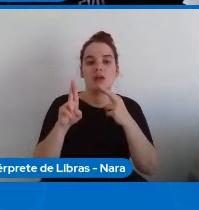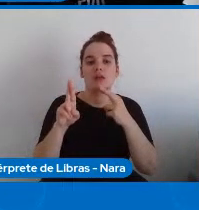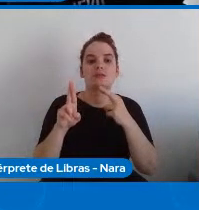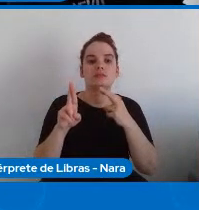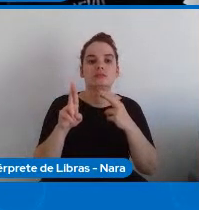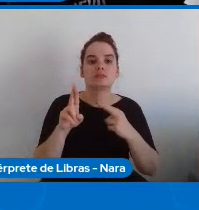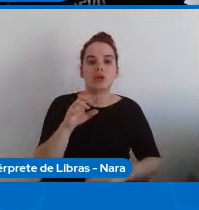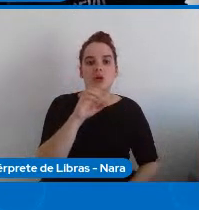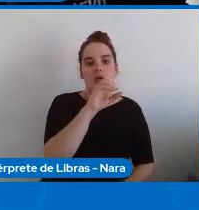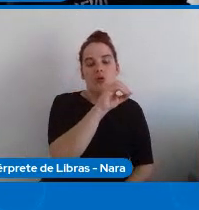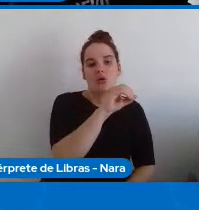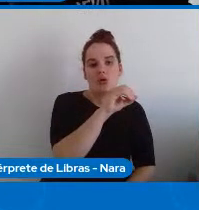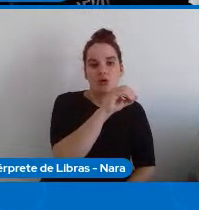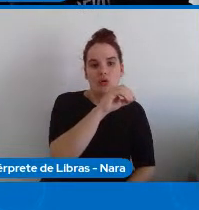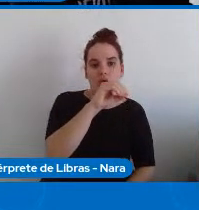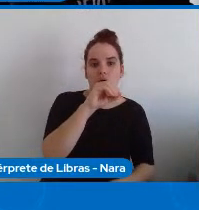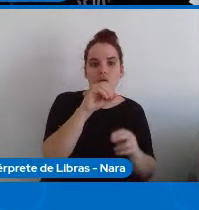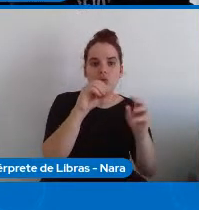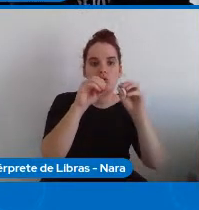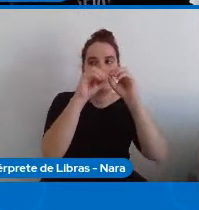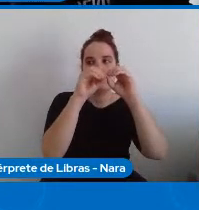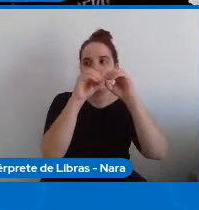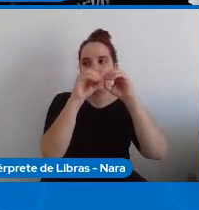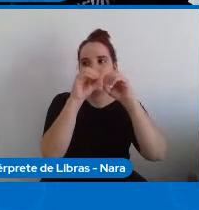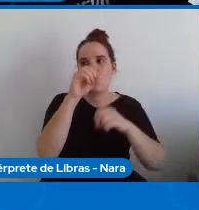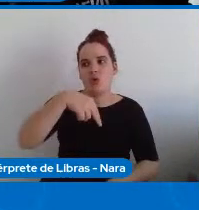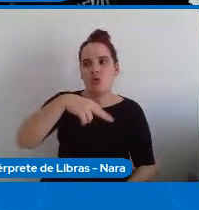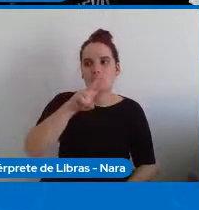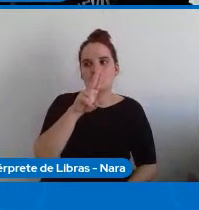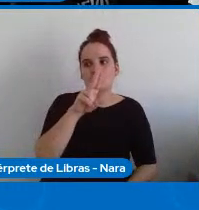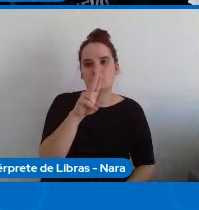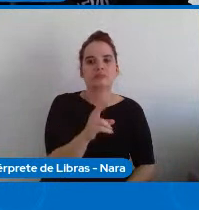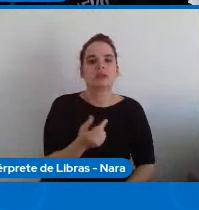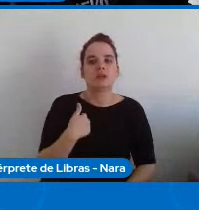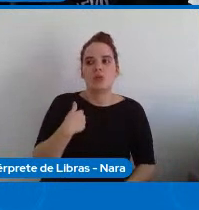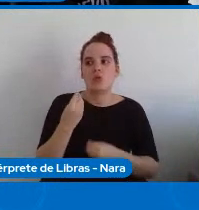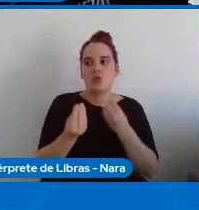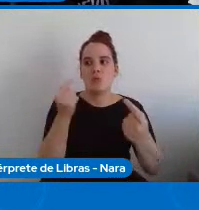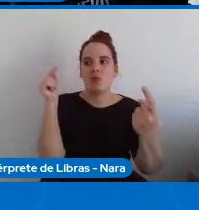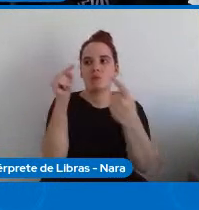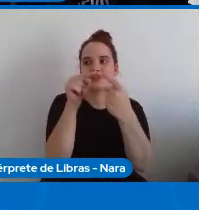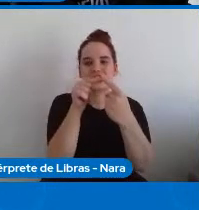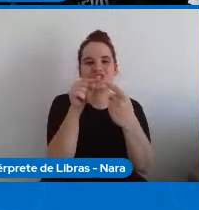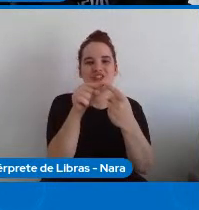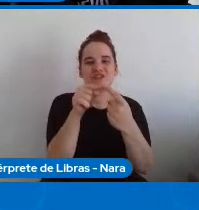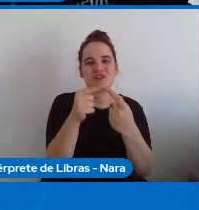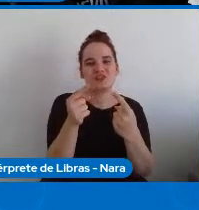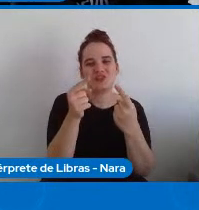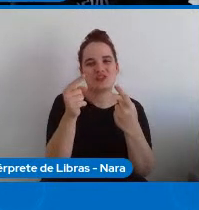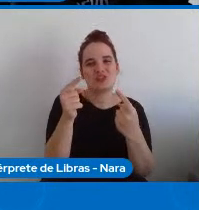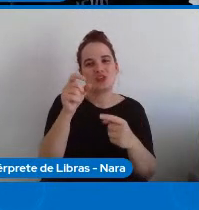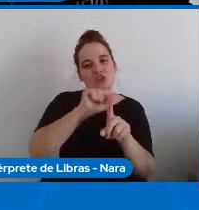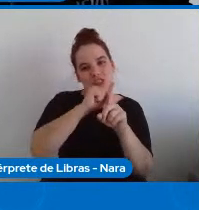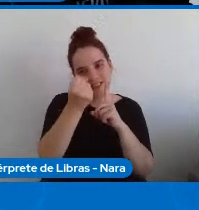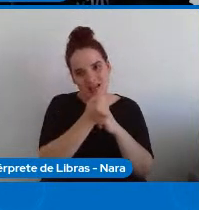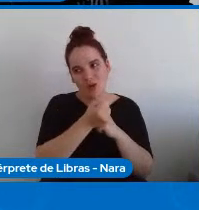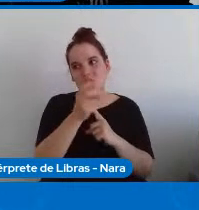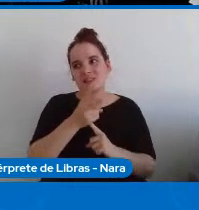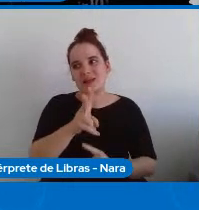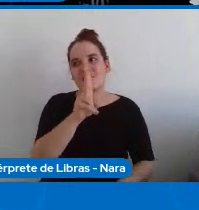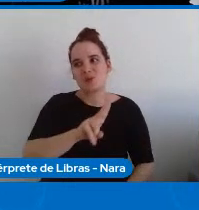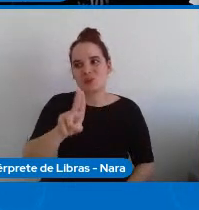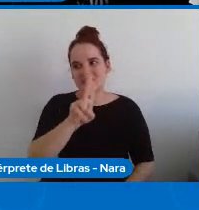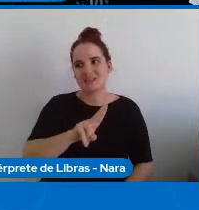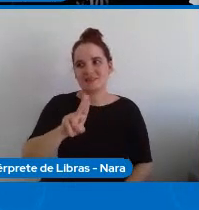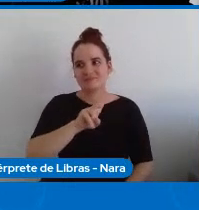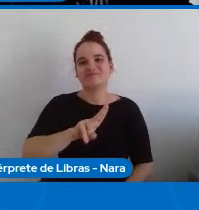sustentável da ONU ultimamente nós temos usado o objetivo 5 que é a igualdade de gênero com destaque